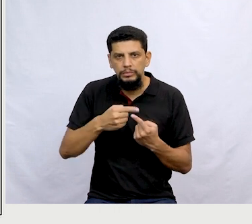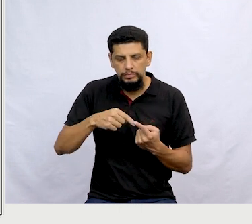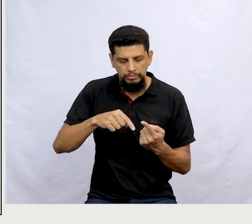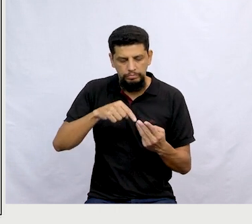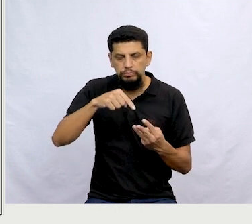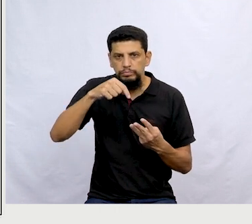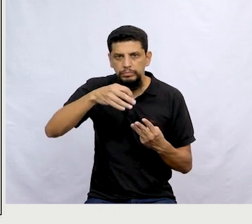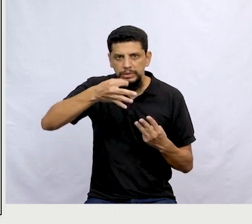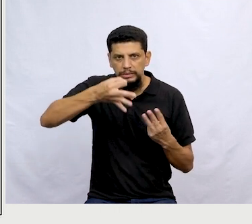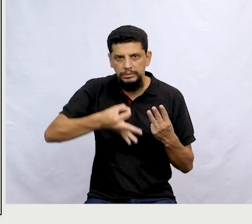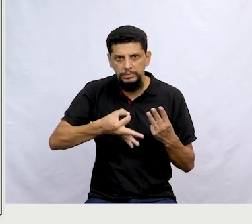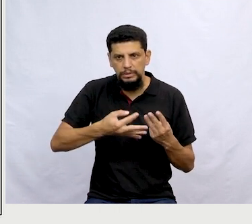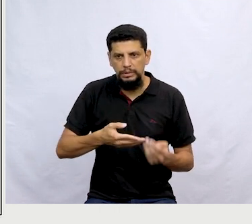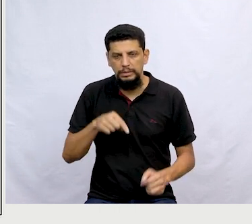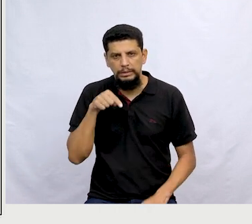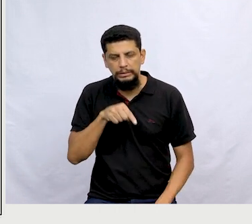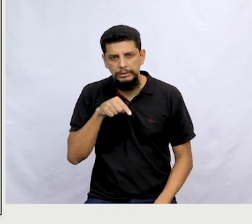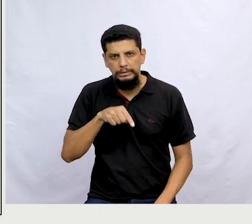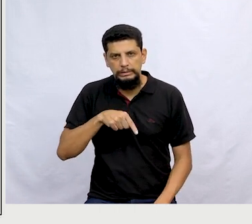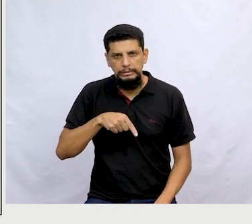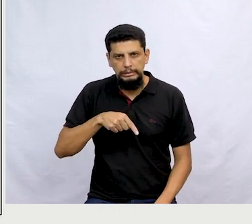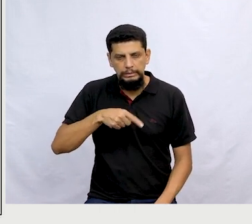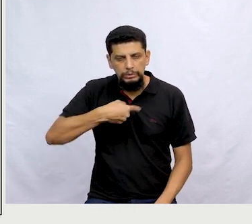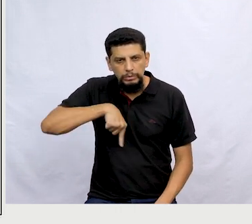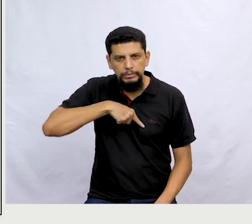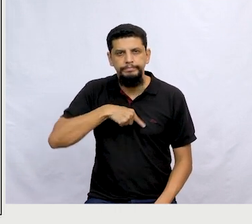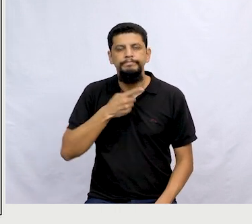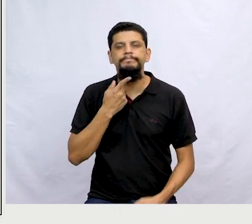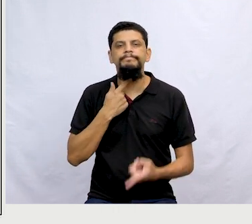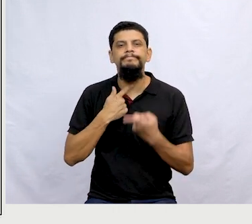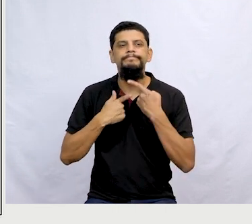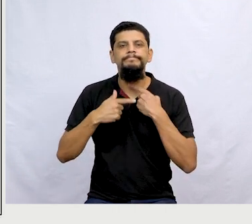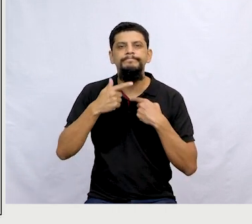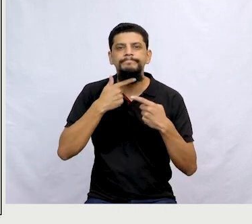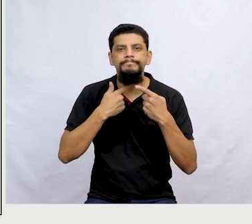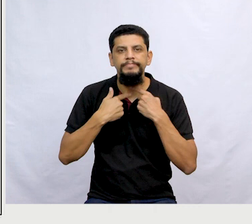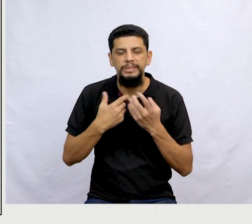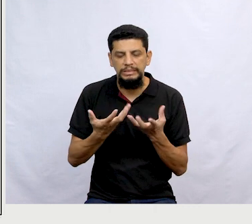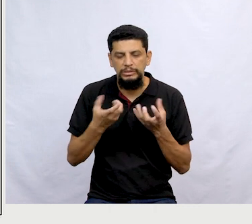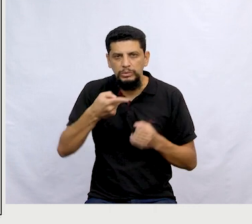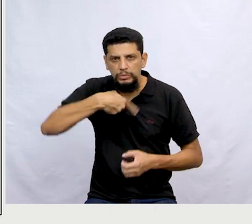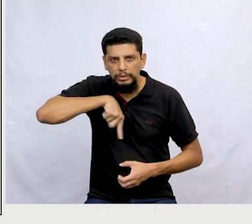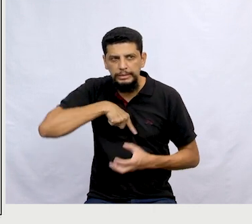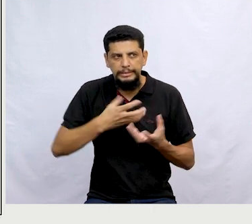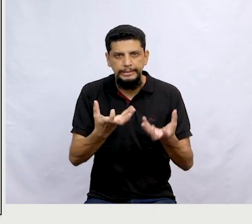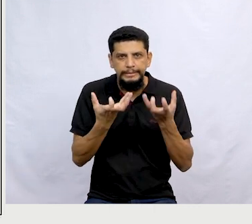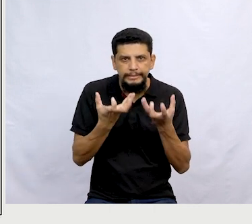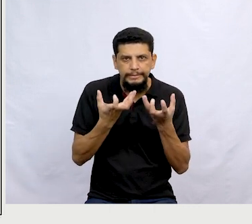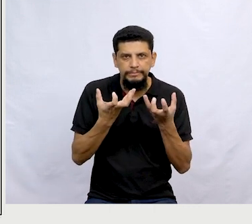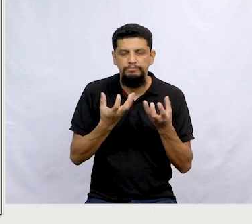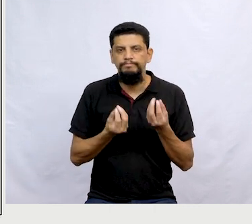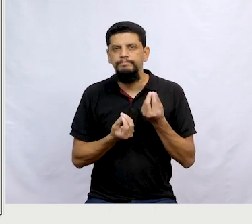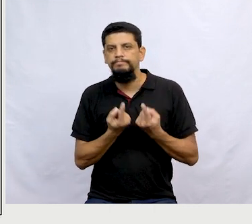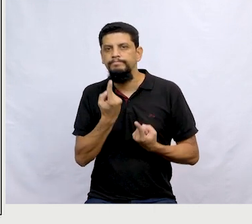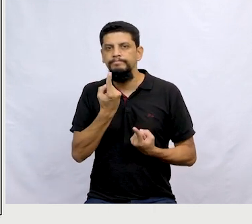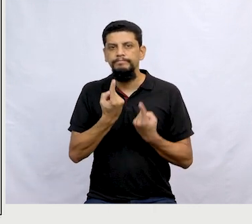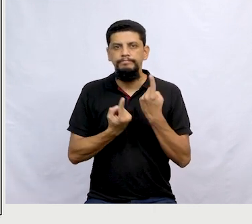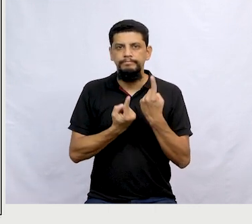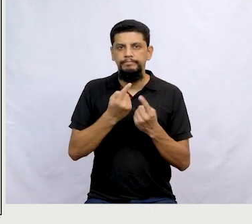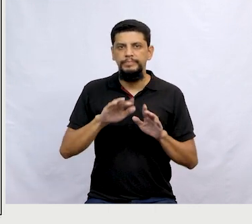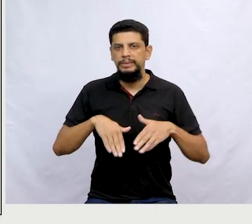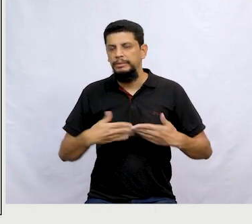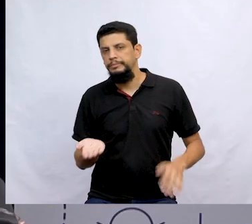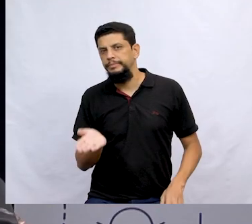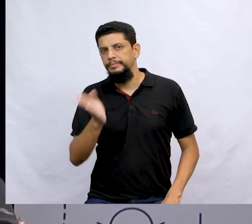vai falar sobre qual mesmo? Aquele que nós falamos que é aquilo que nós desejamos. Aquilo que nós queremos, né? Um sonho. Então,